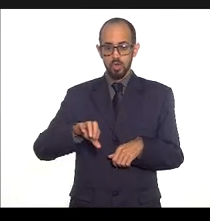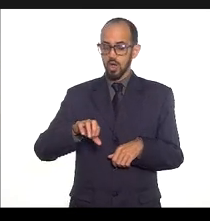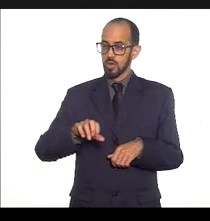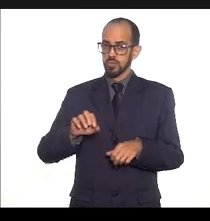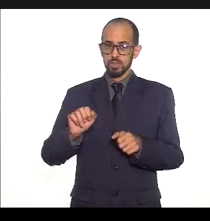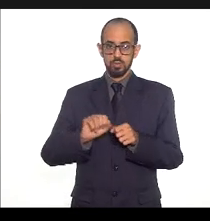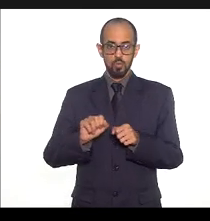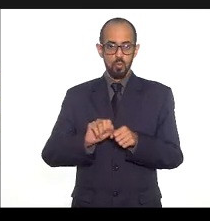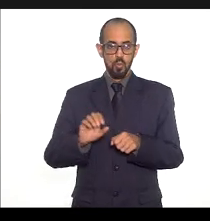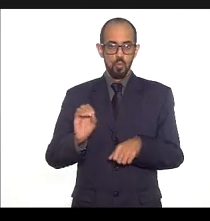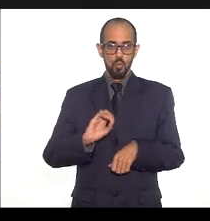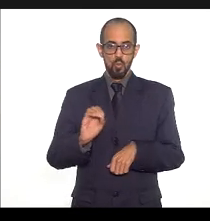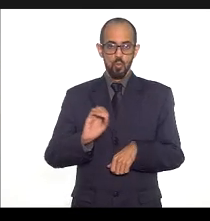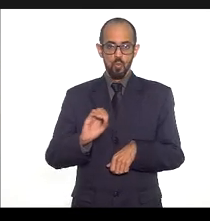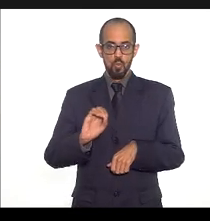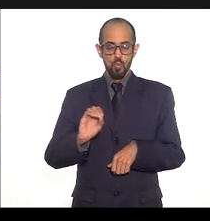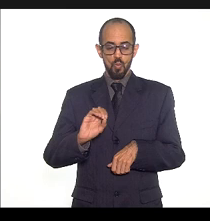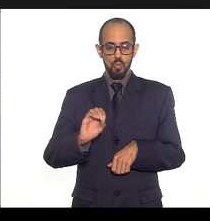apuração